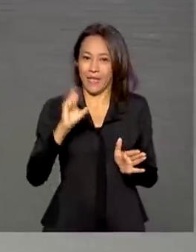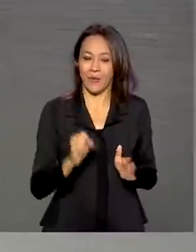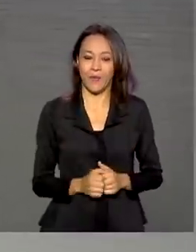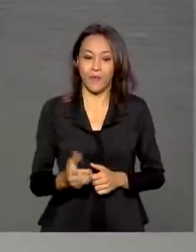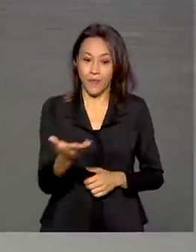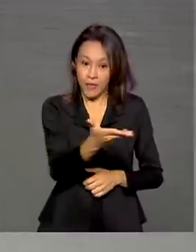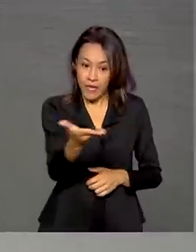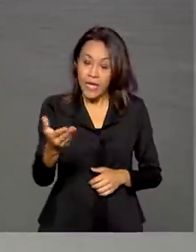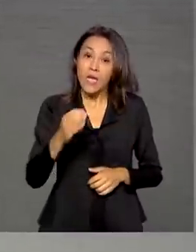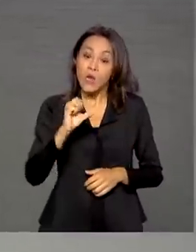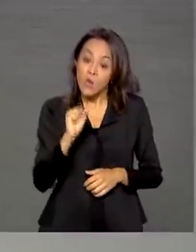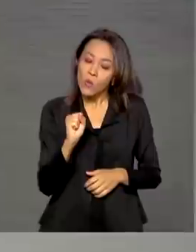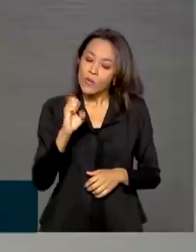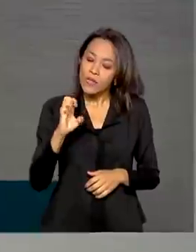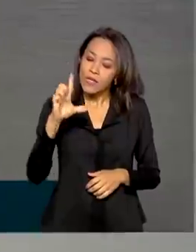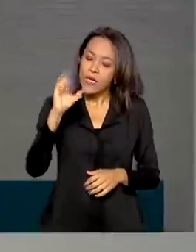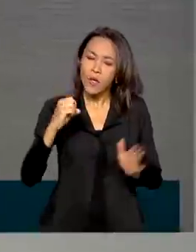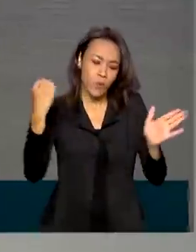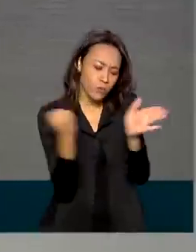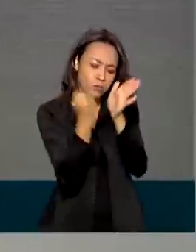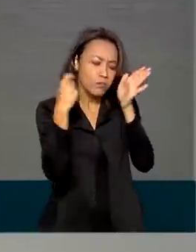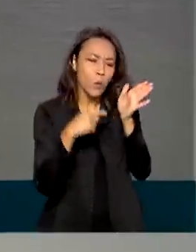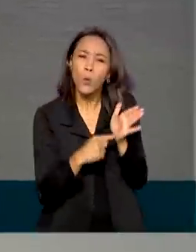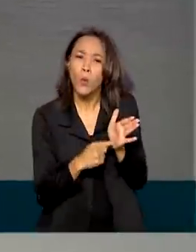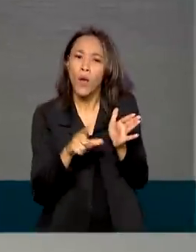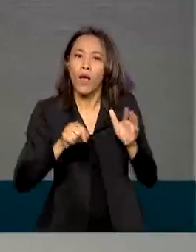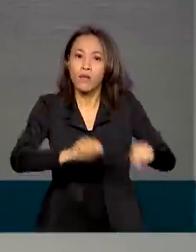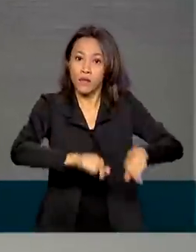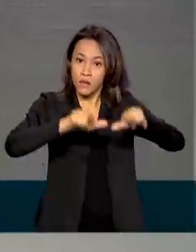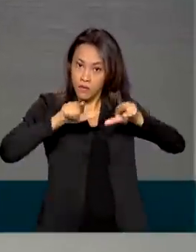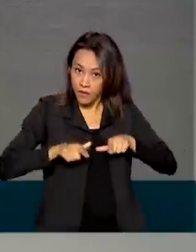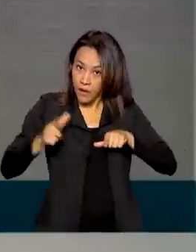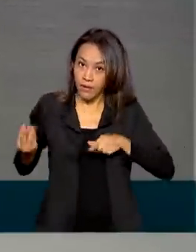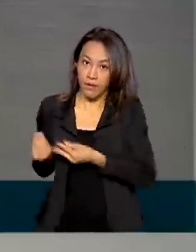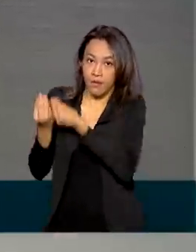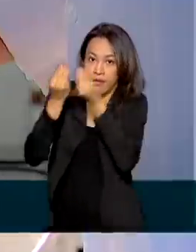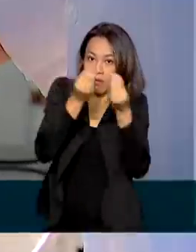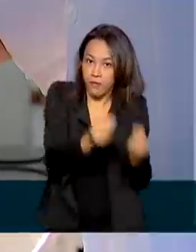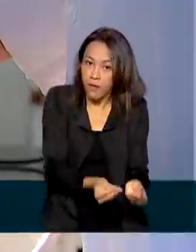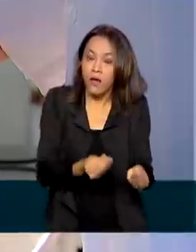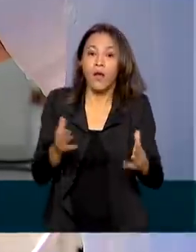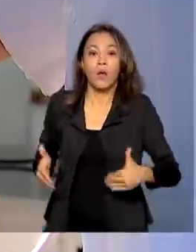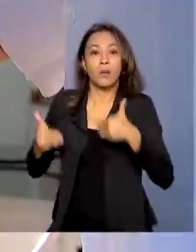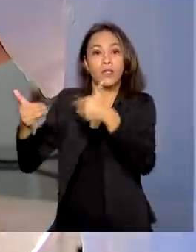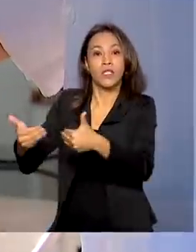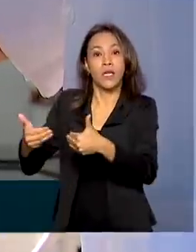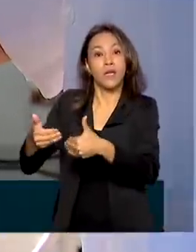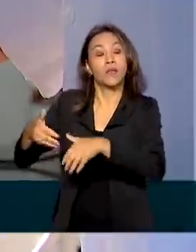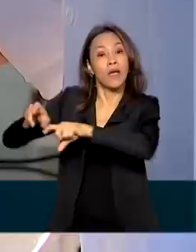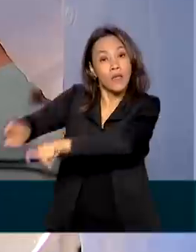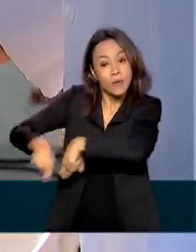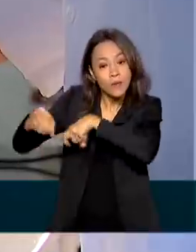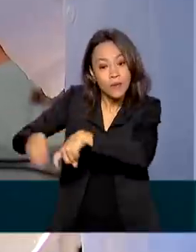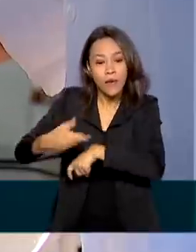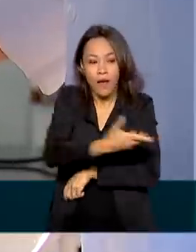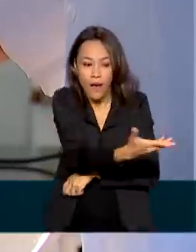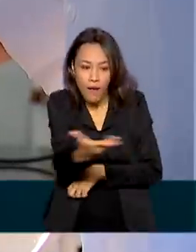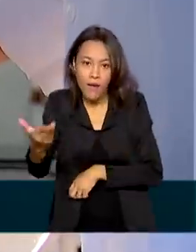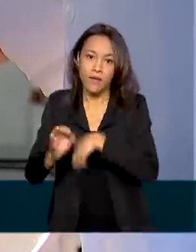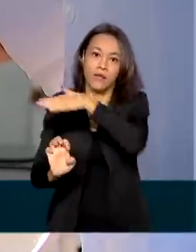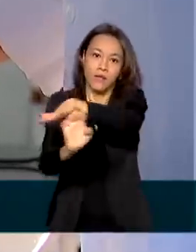biocombustível social é um certificado que o Ministério da Agricultura concede a empresas produtoras de